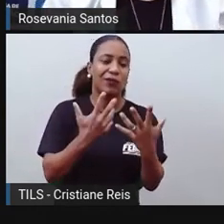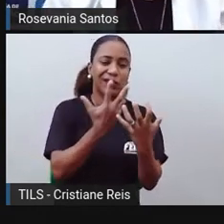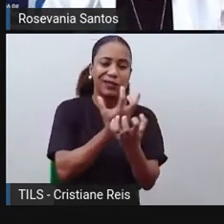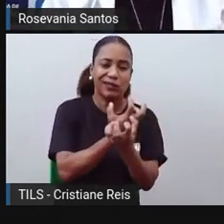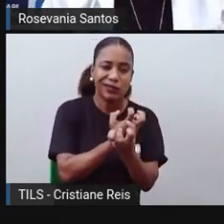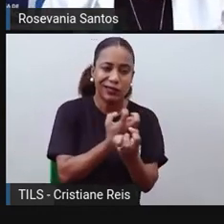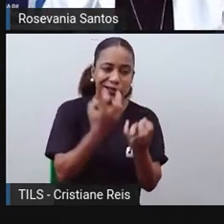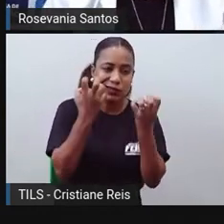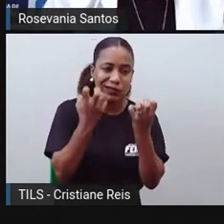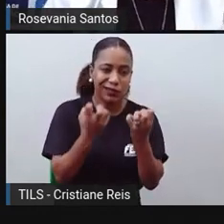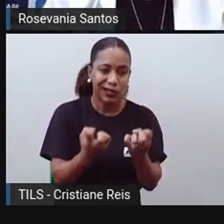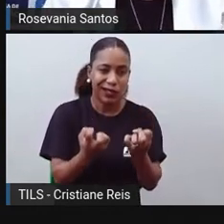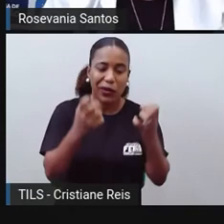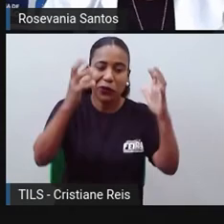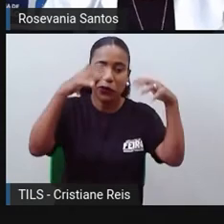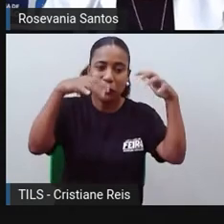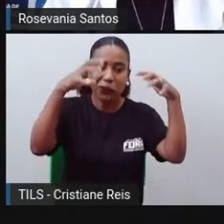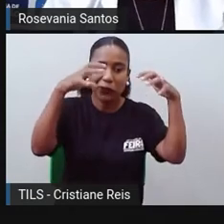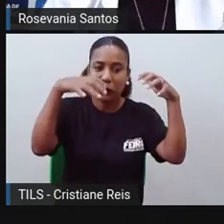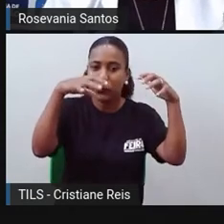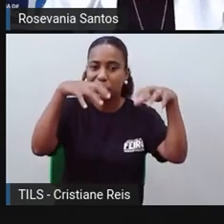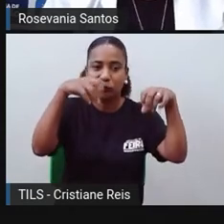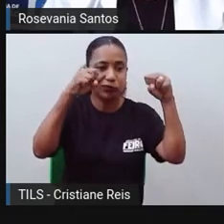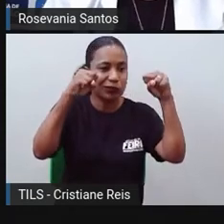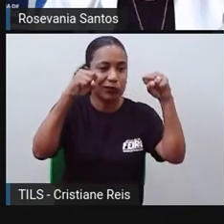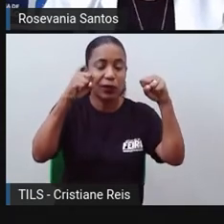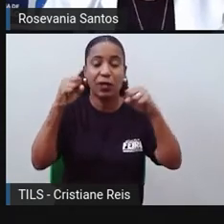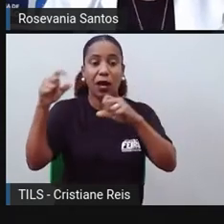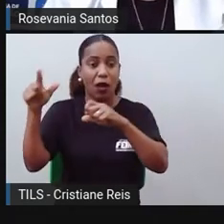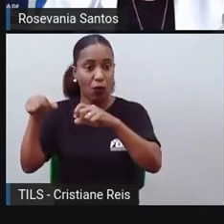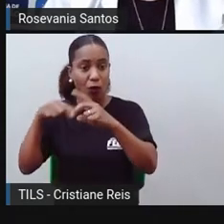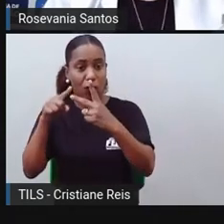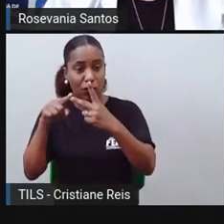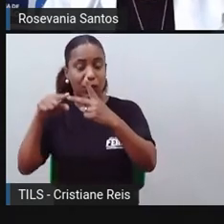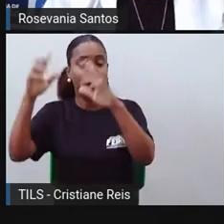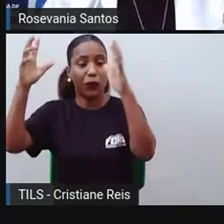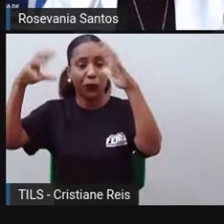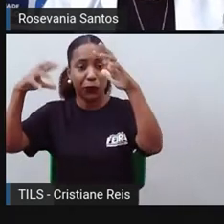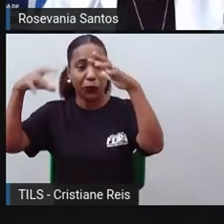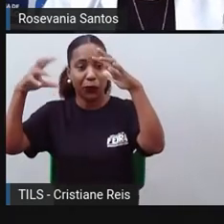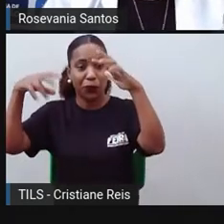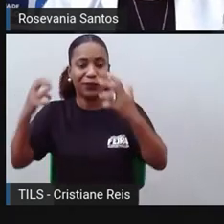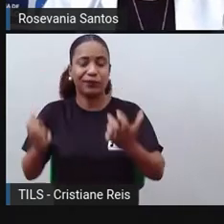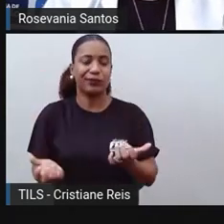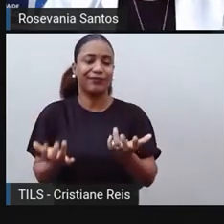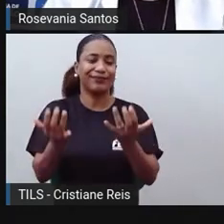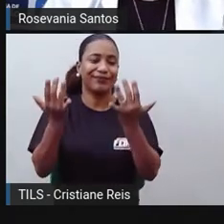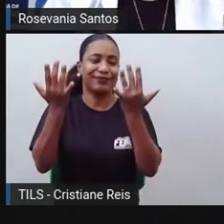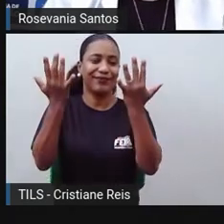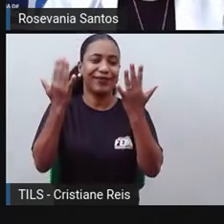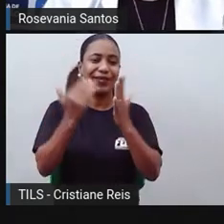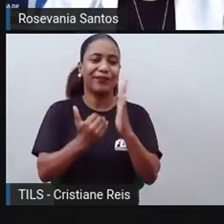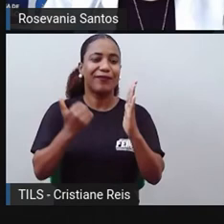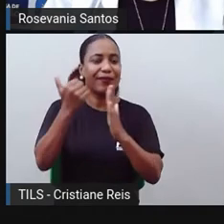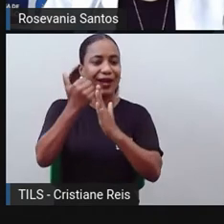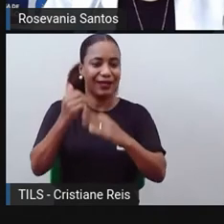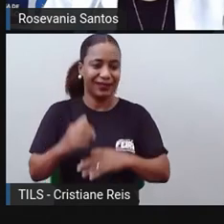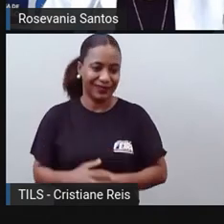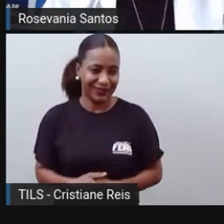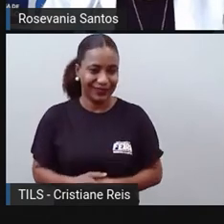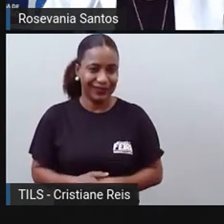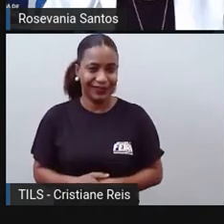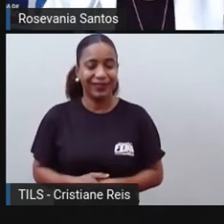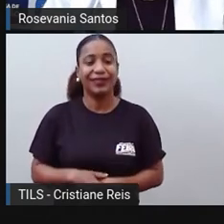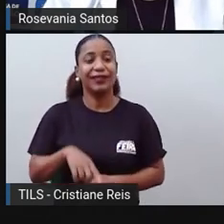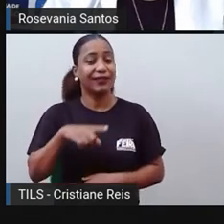água. E, em compensação, essa parte aqui das florestas, eu vou pegar aqui o litoralzinho aqui, onde a gente vai ter